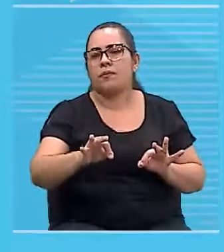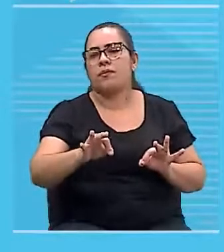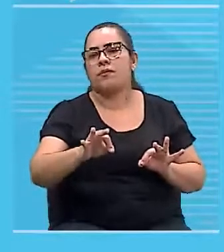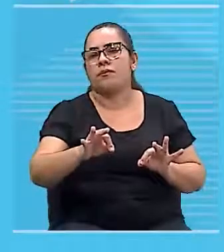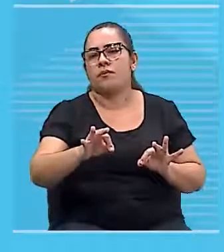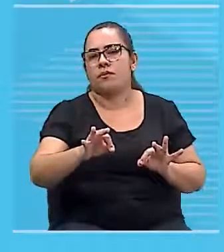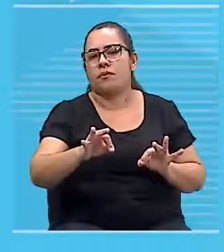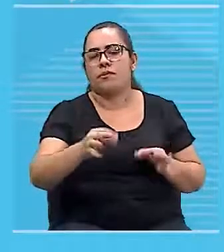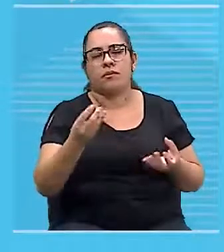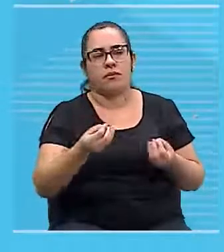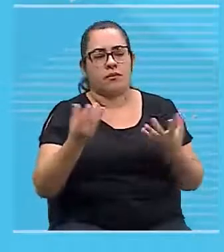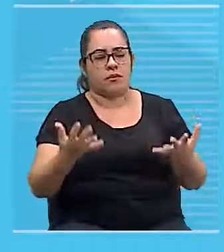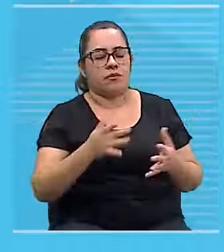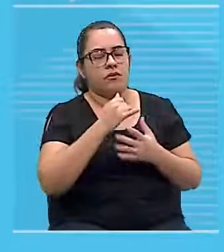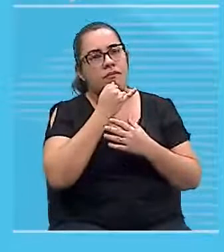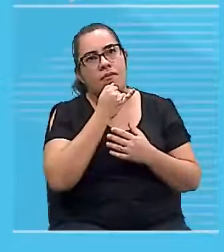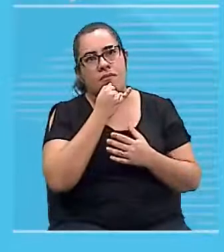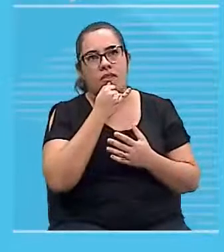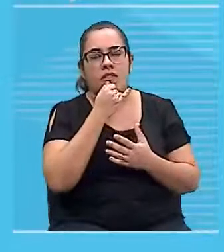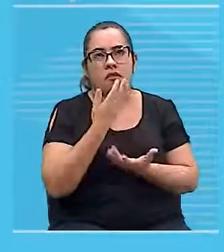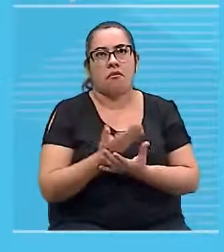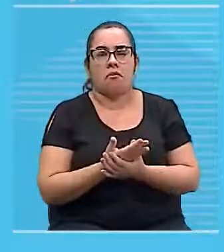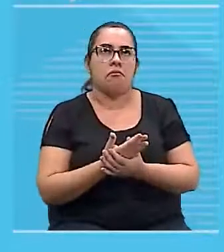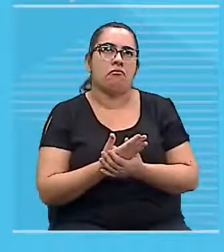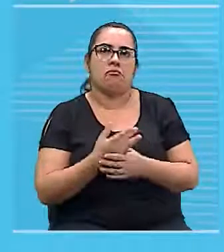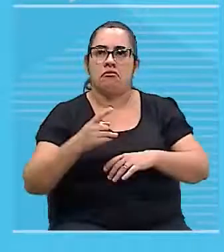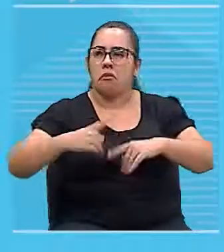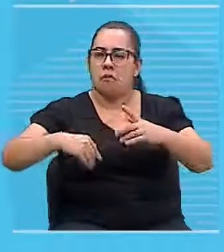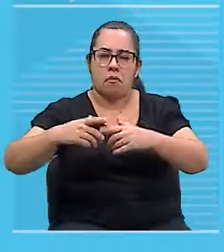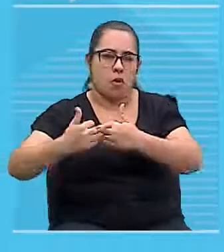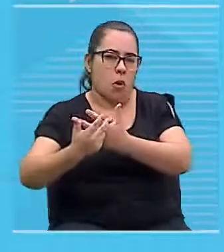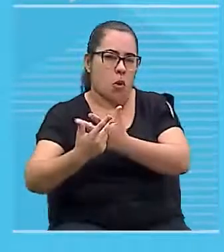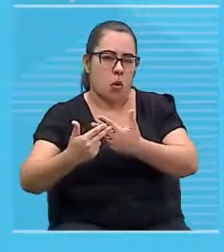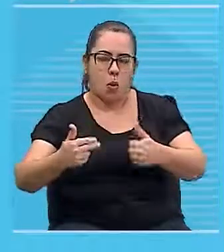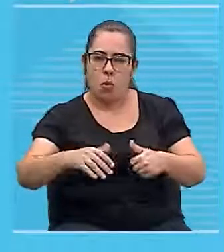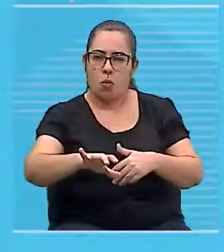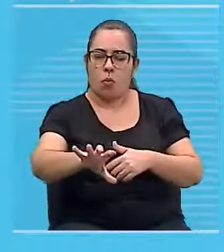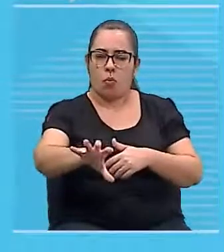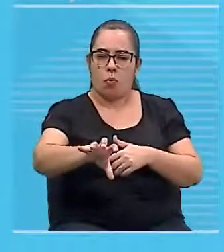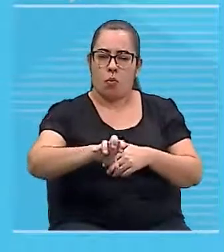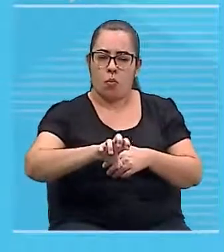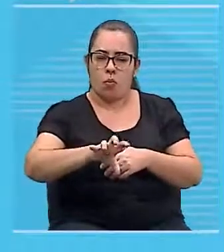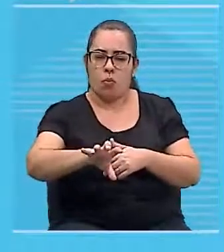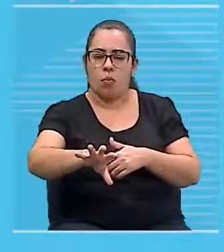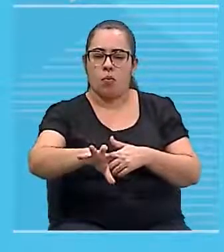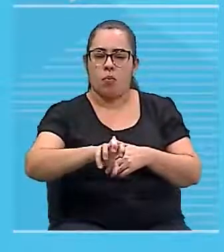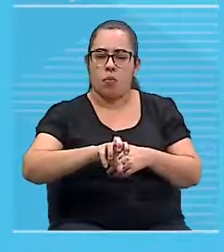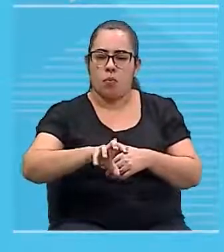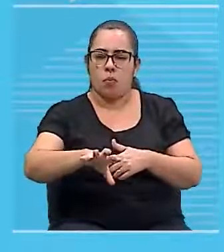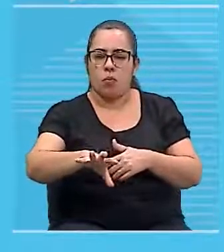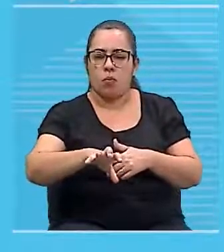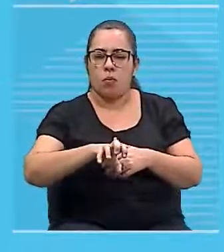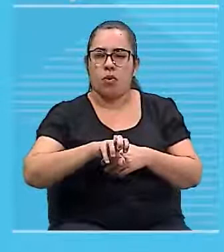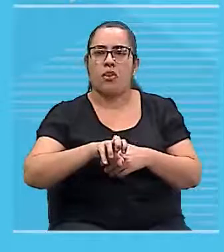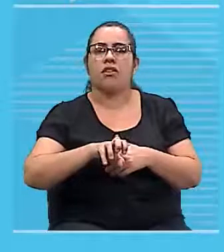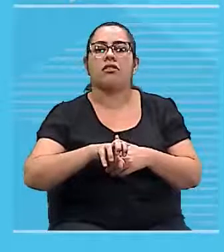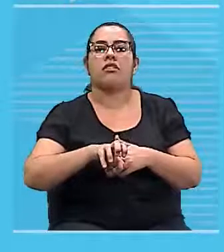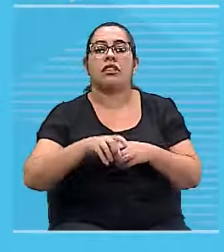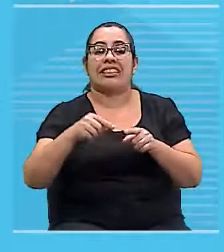de um objeto que eu quero atrair para o fio seja pequena.